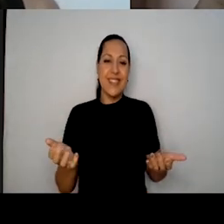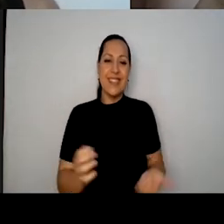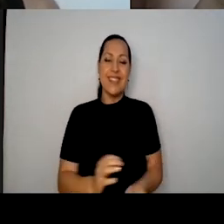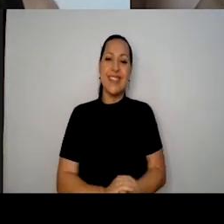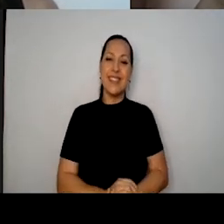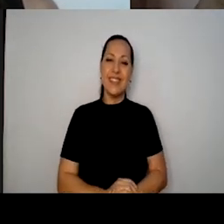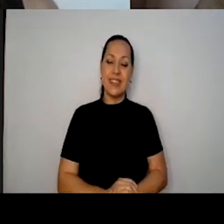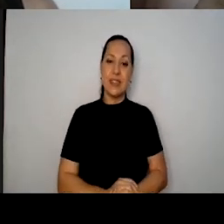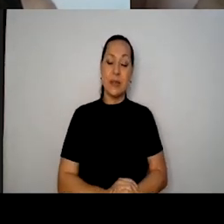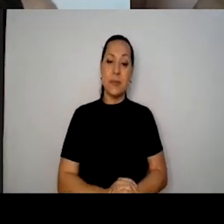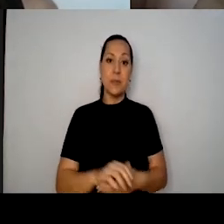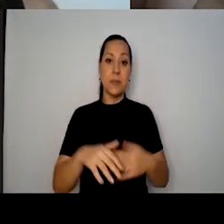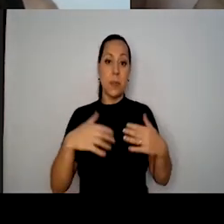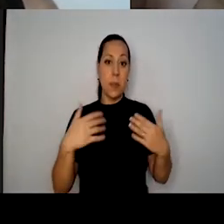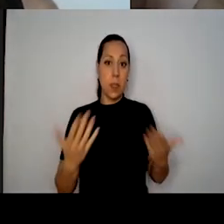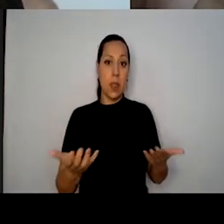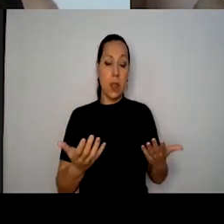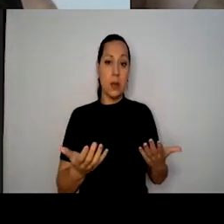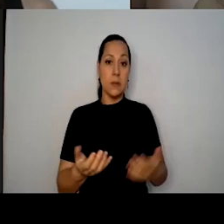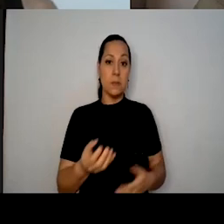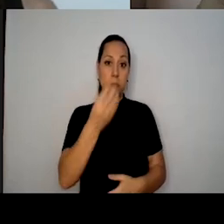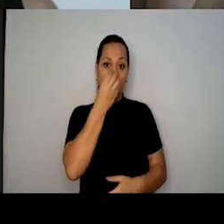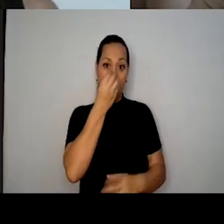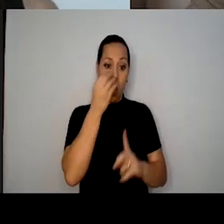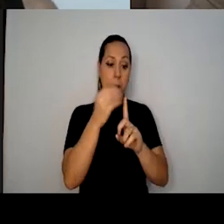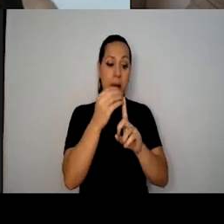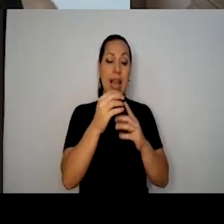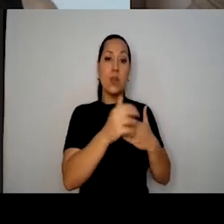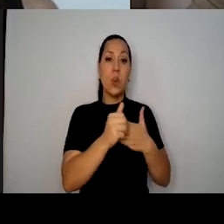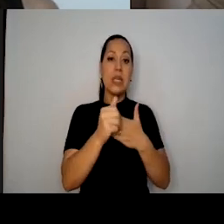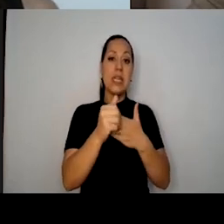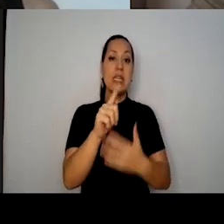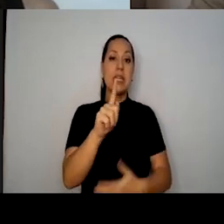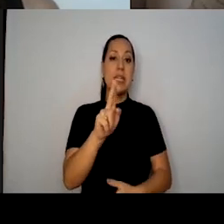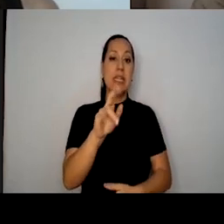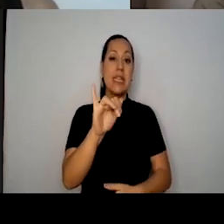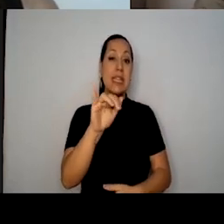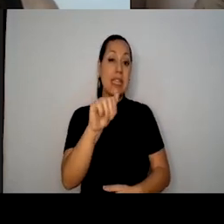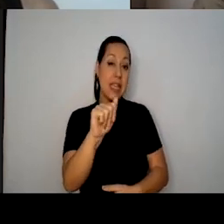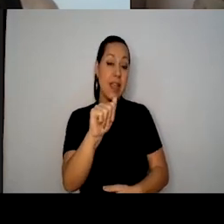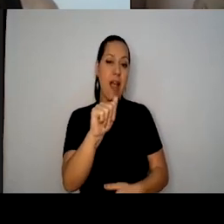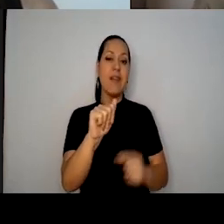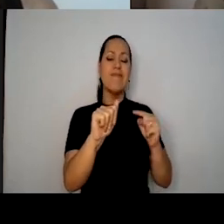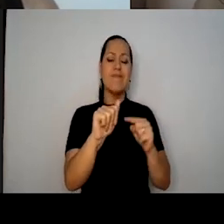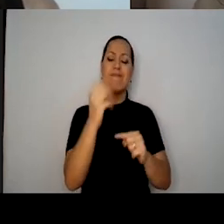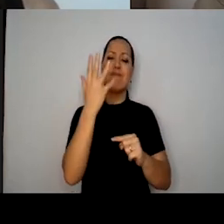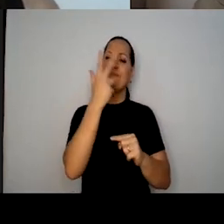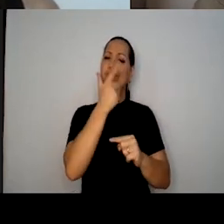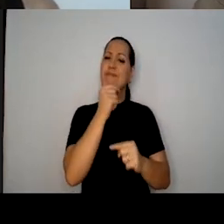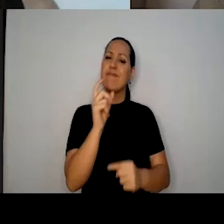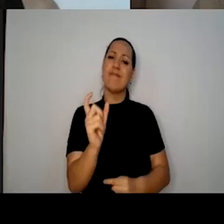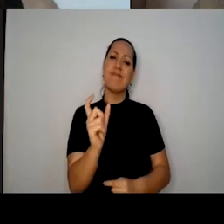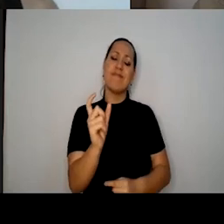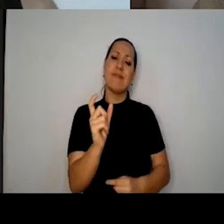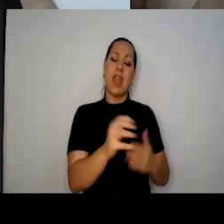O guia, esse guia, que eu acho muito bonita essa palavra que você põe, né? Essa guiança aí que